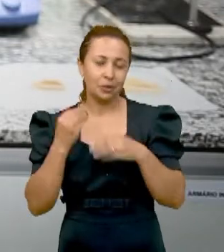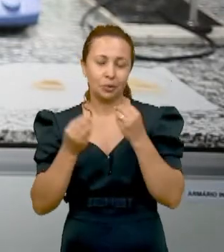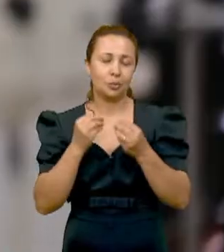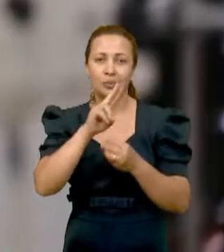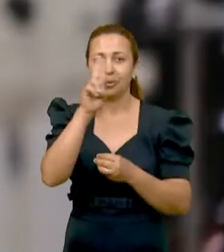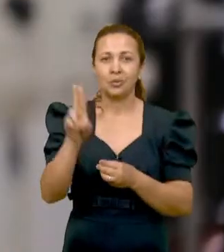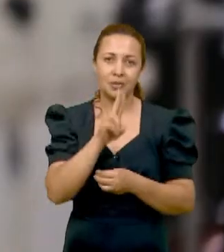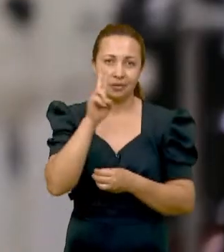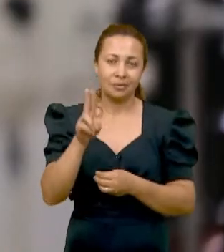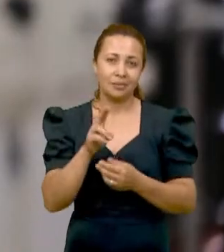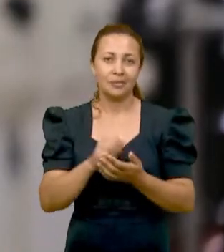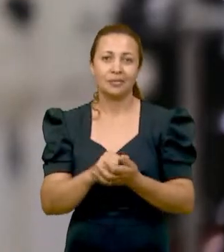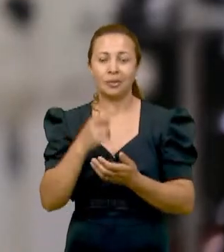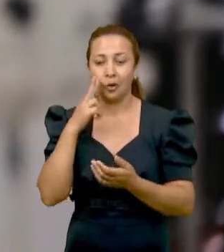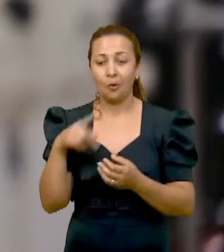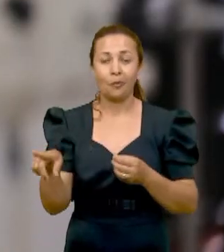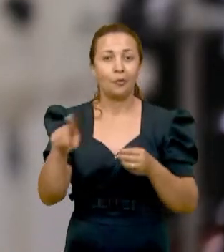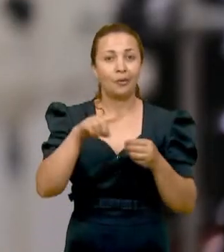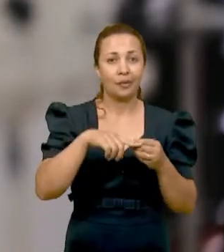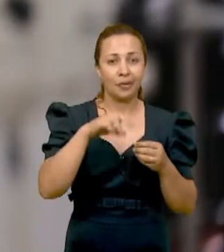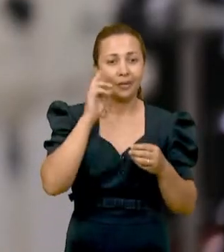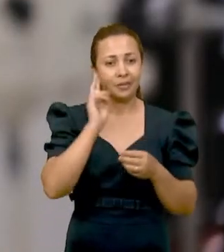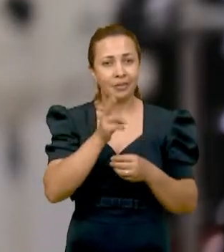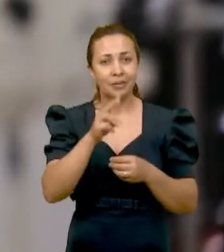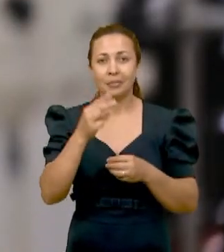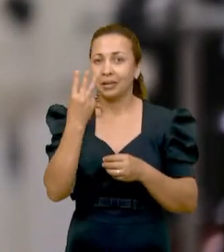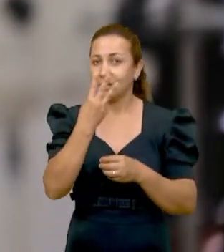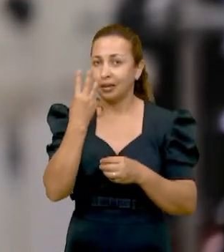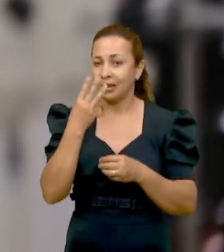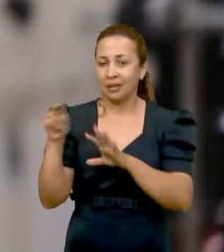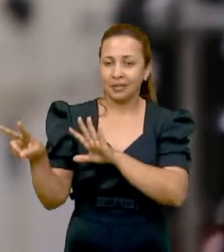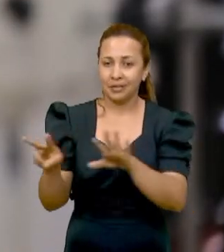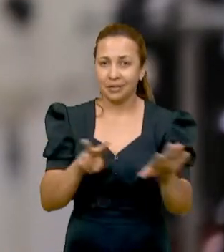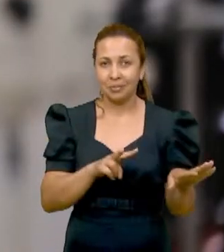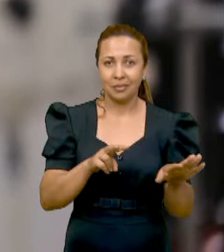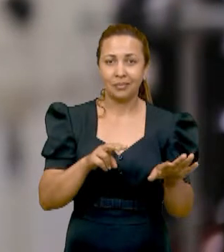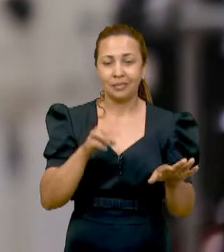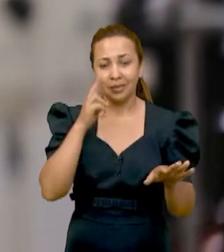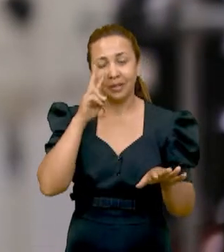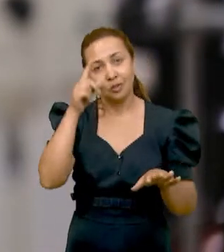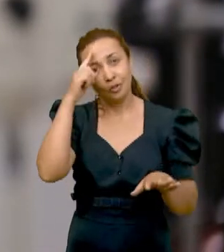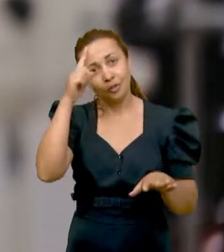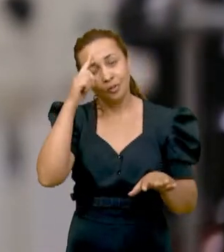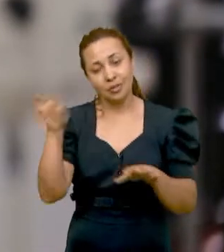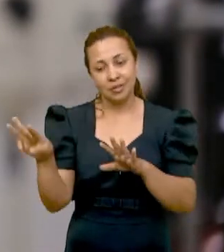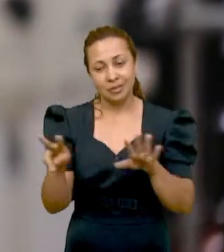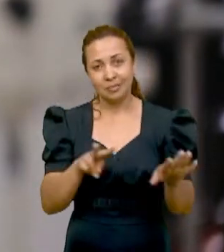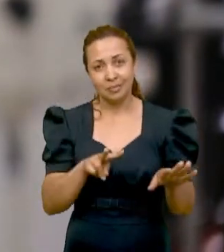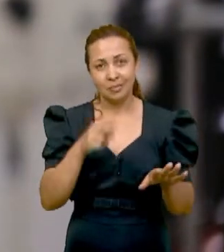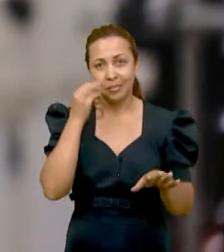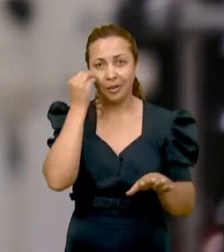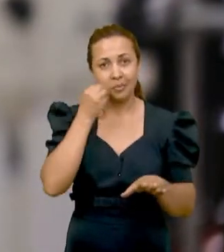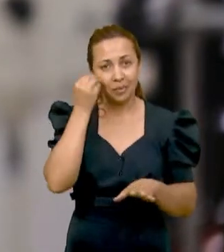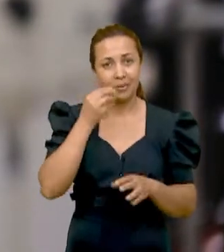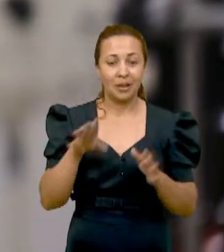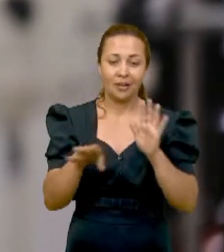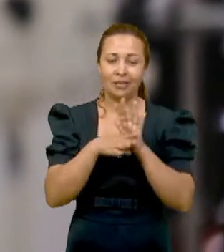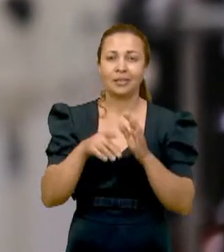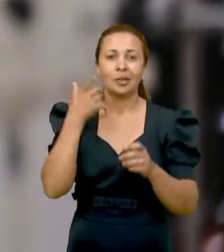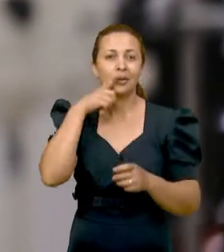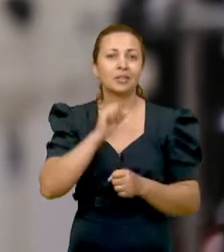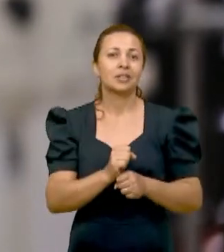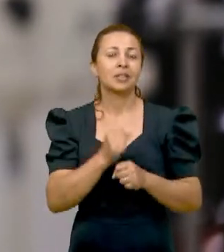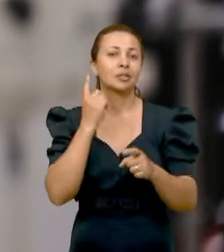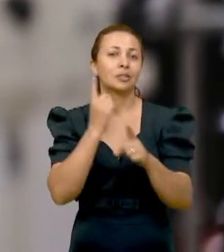utilizado. Eu vinha com frequência de três vezes por semana para o laboratório para fazer essa parte experimental, até conseguir chegar ao resultado